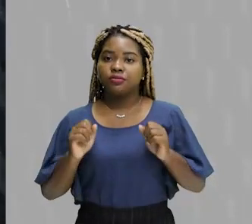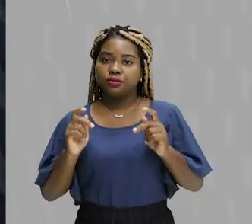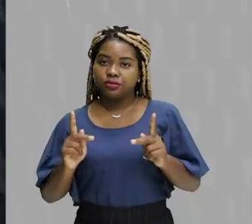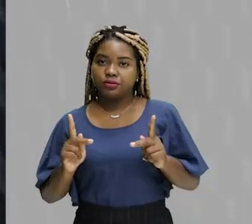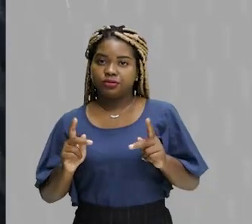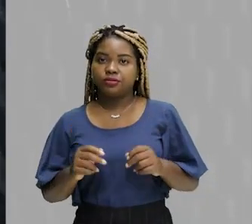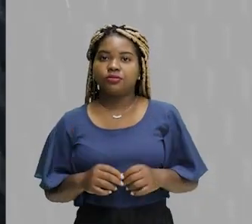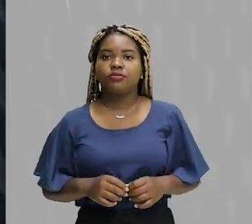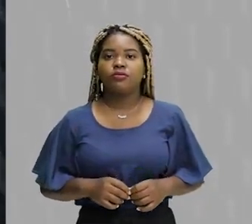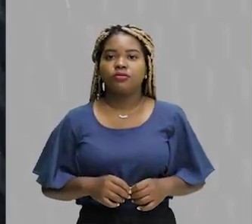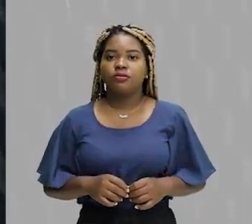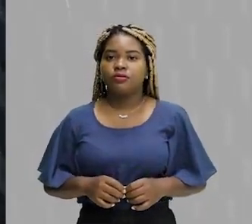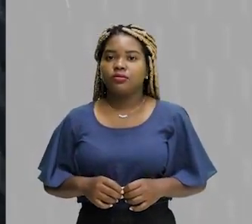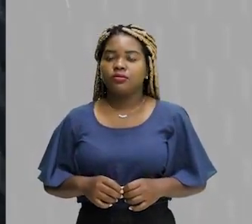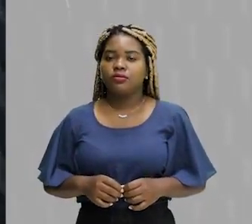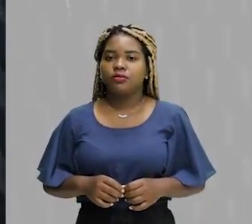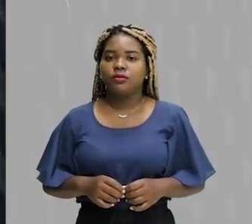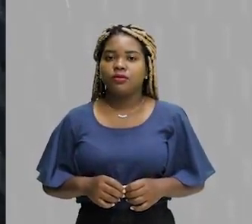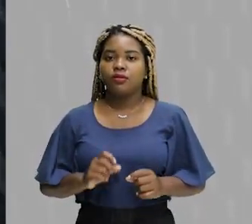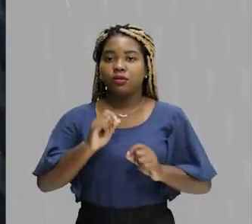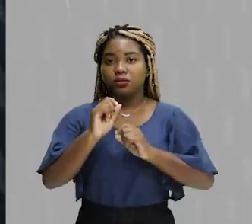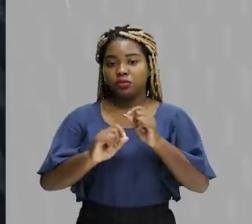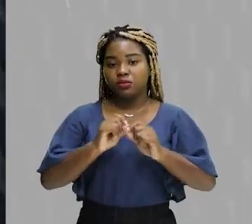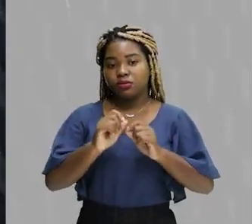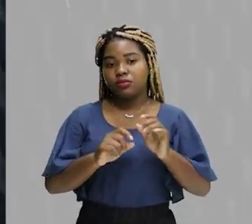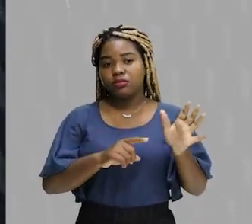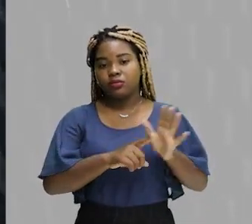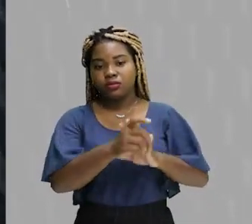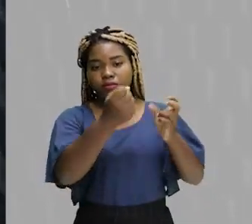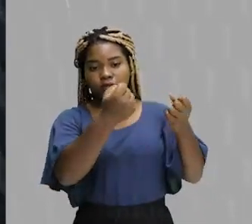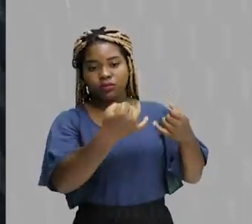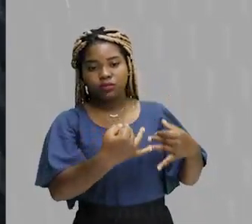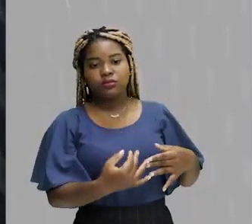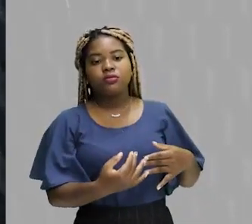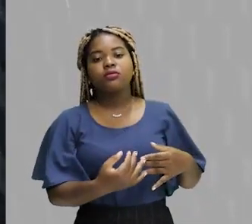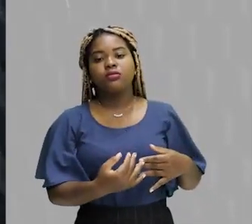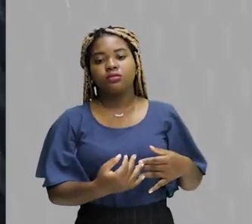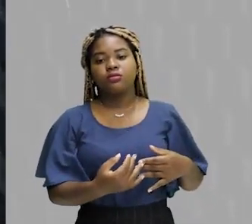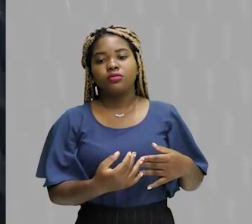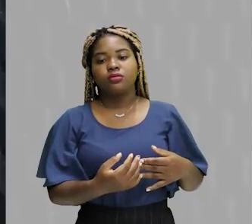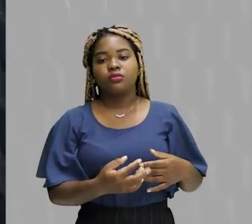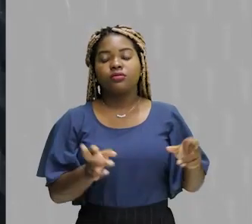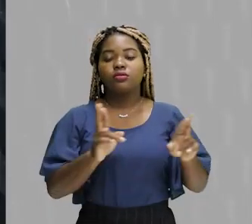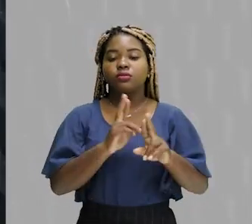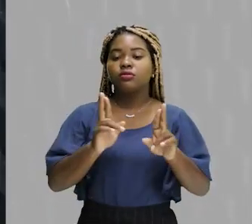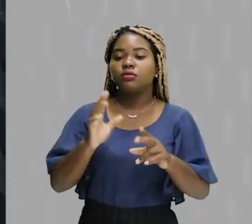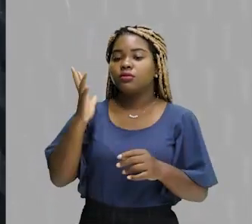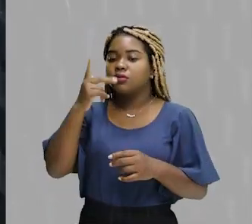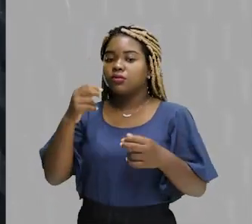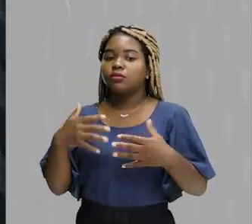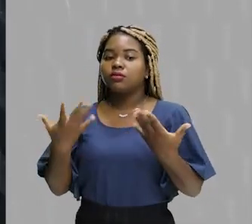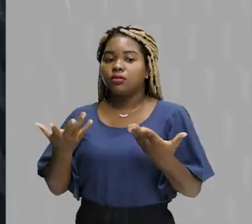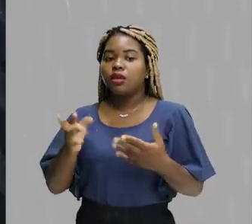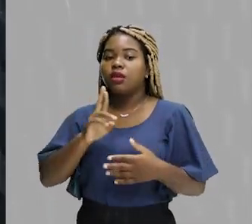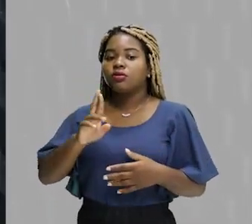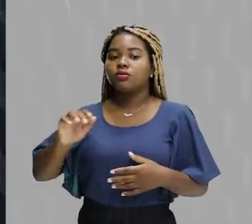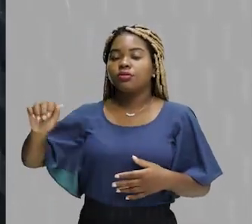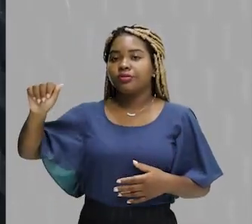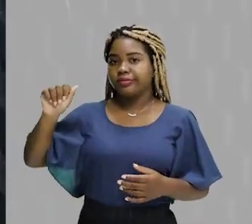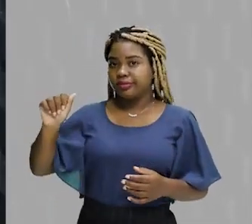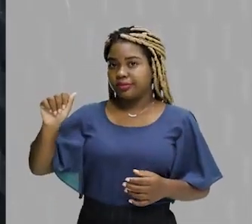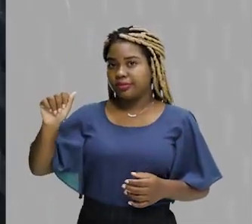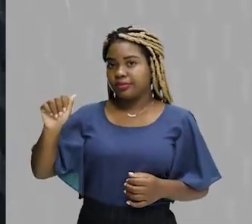no local certo onde o que está pedido no comando da questão vai trazer para a gente como sugestão de resposta.